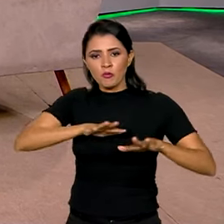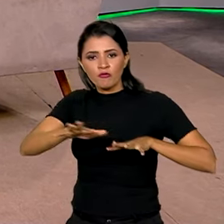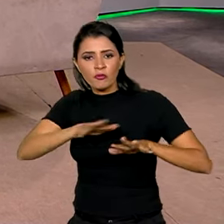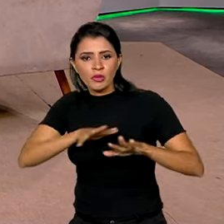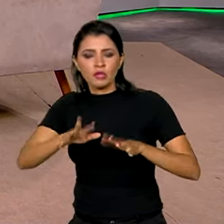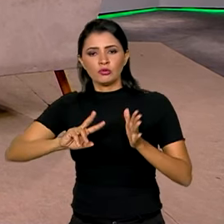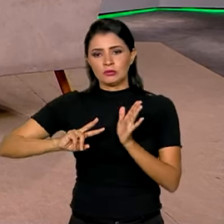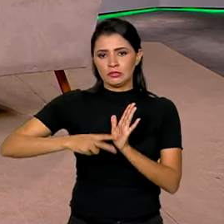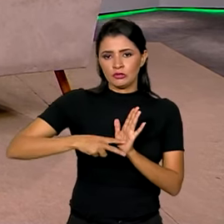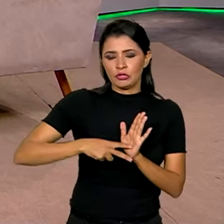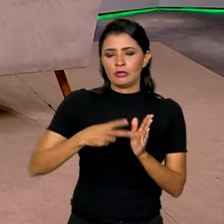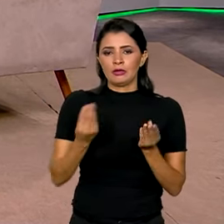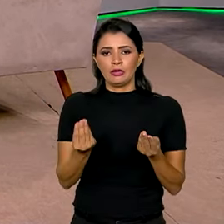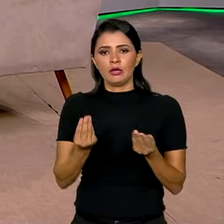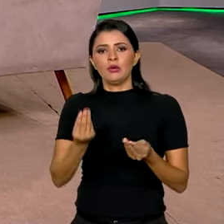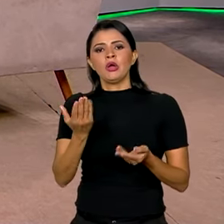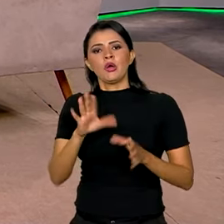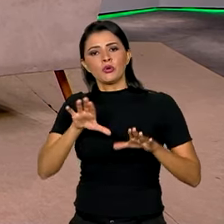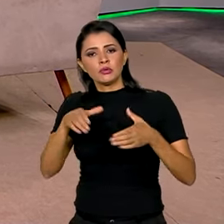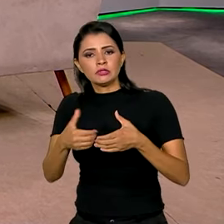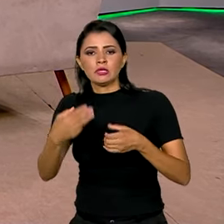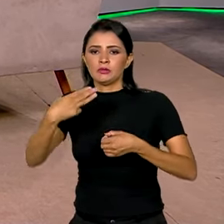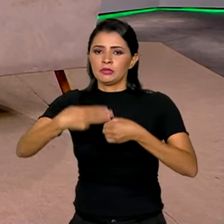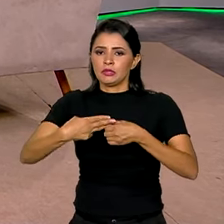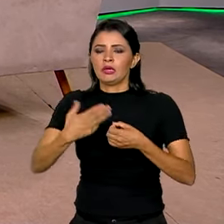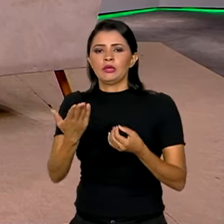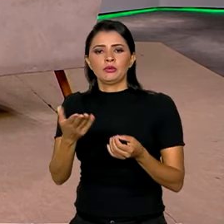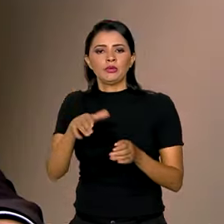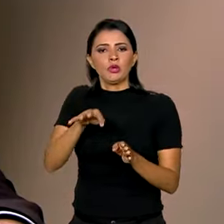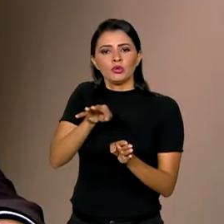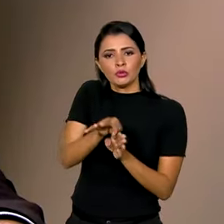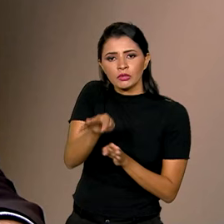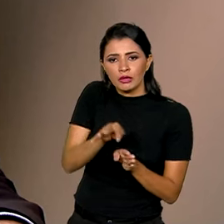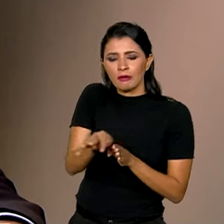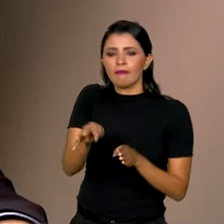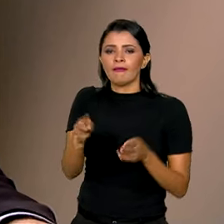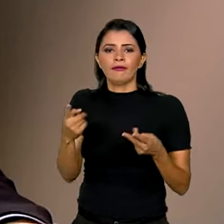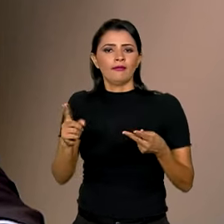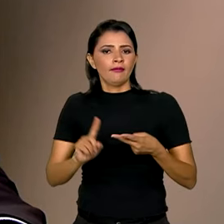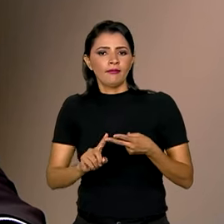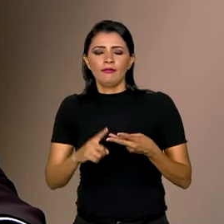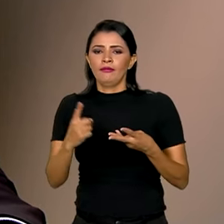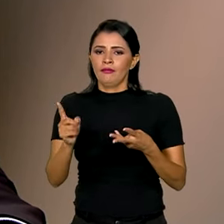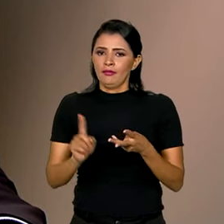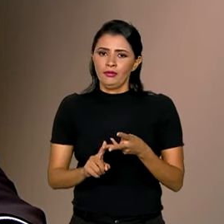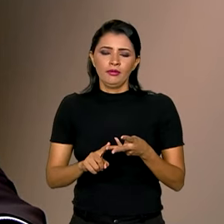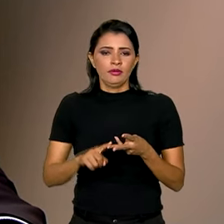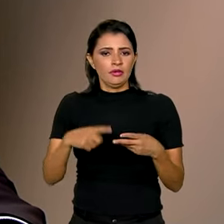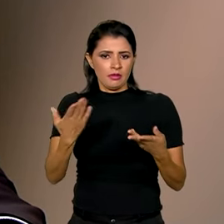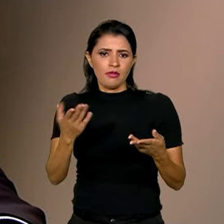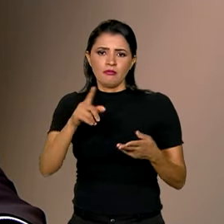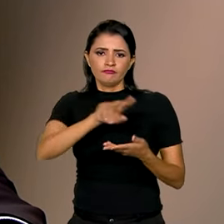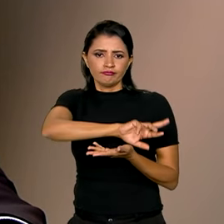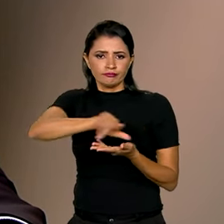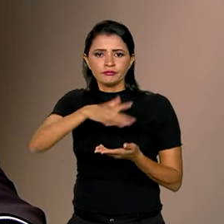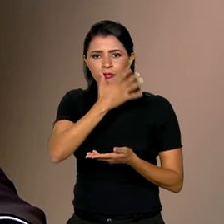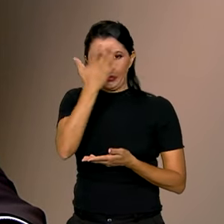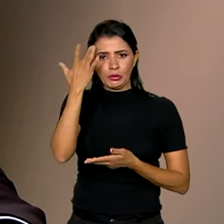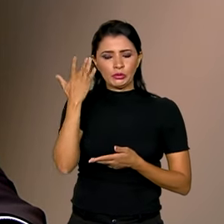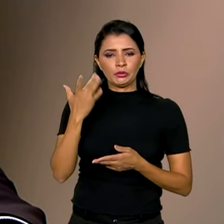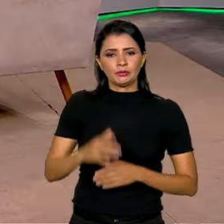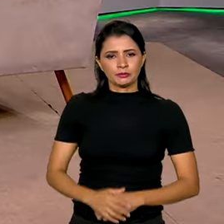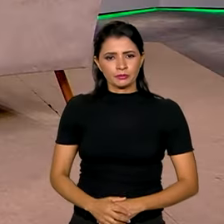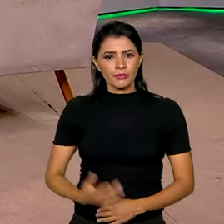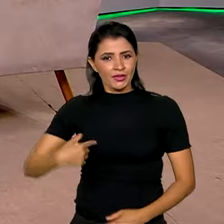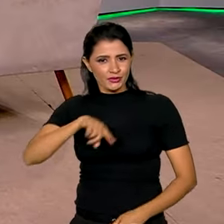sindical, aos conselhos municipais, aos conselhos tutelares, né? São essas pessoas. E